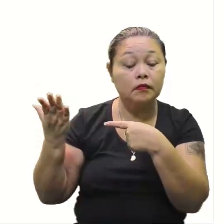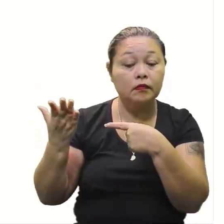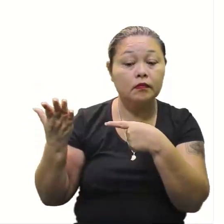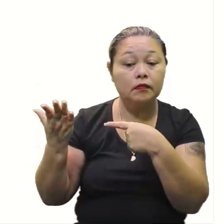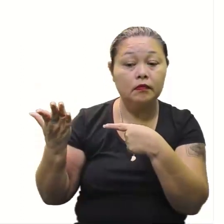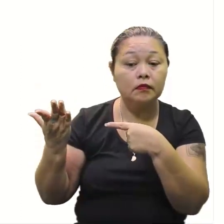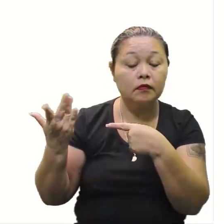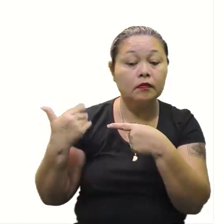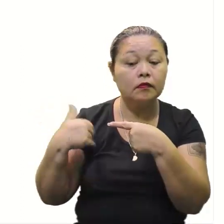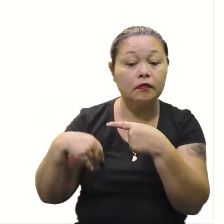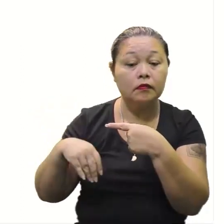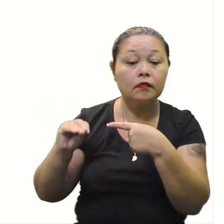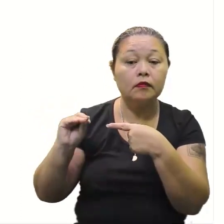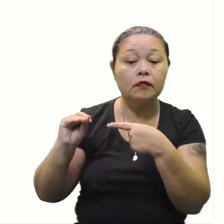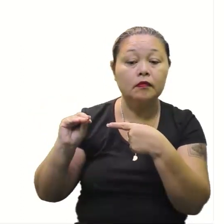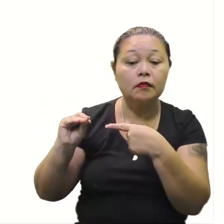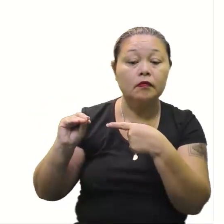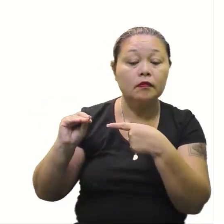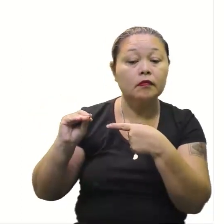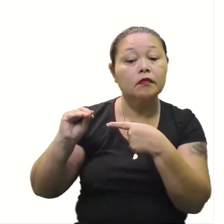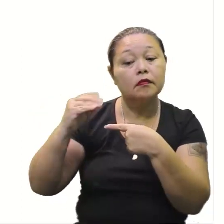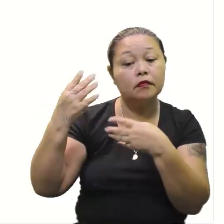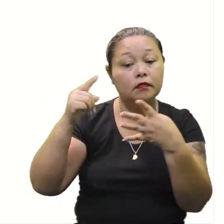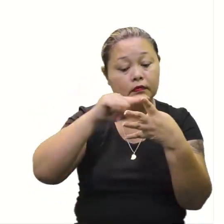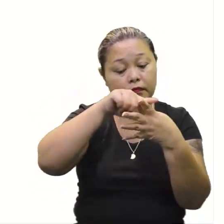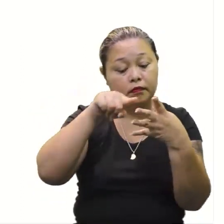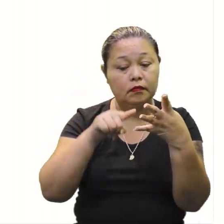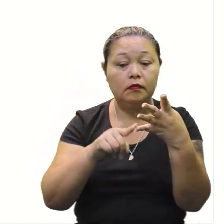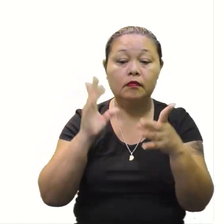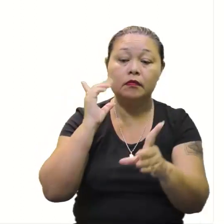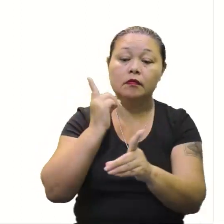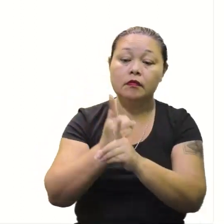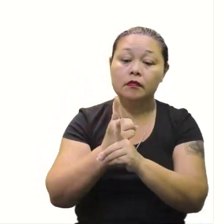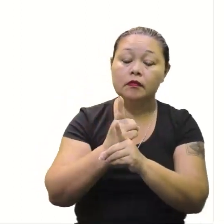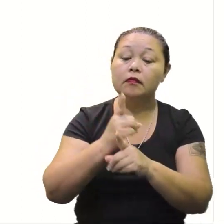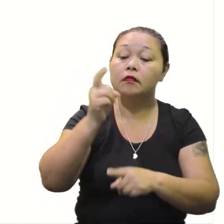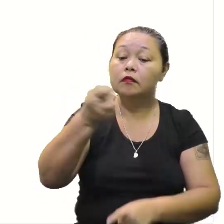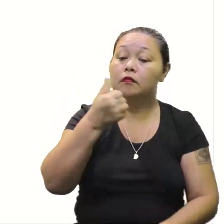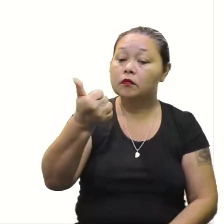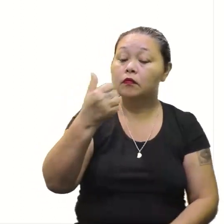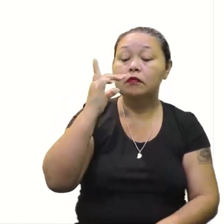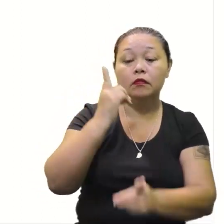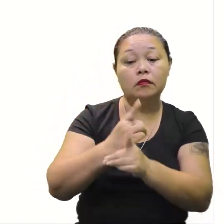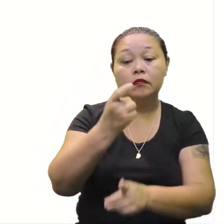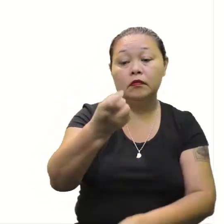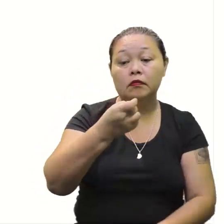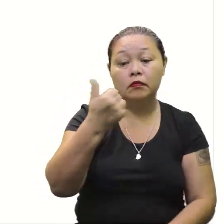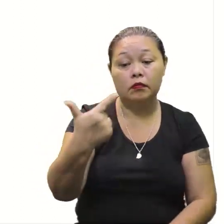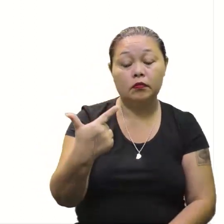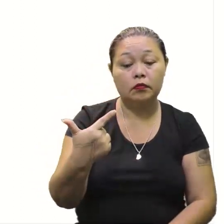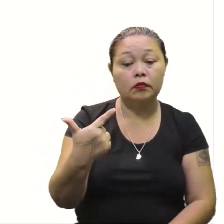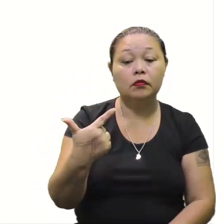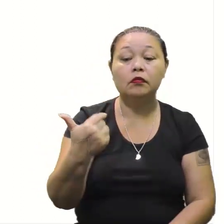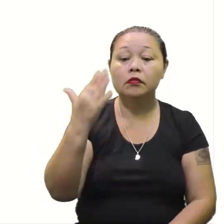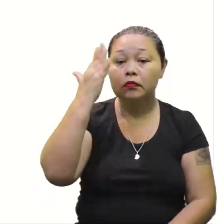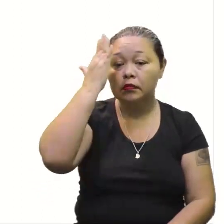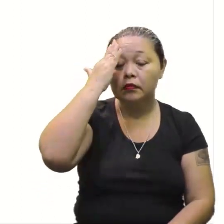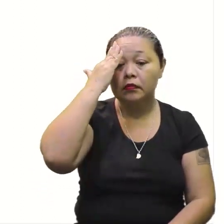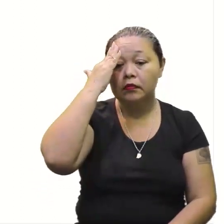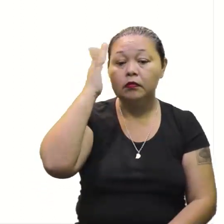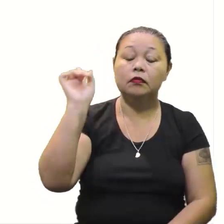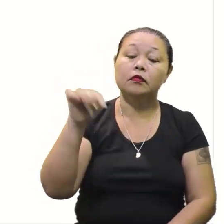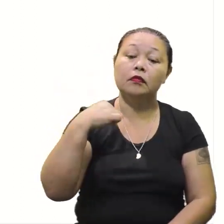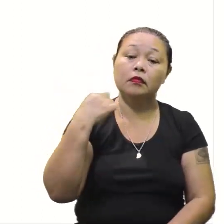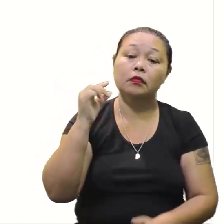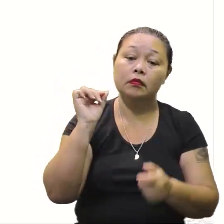aqui é onde a gente vai para o nosso quarto passo, que é encontrar os valores de x1 e x2, sabendo que uma